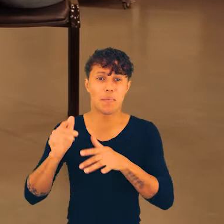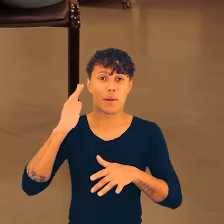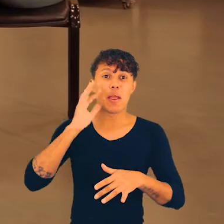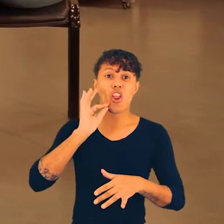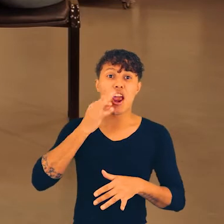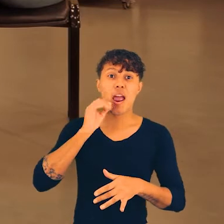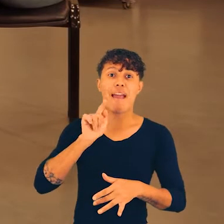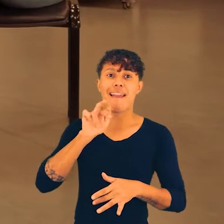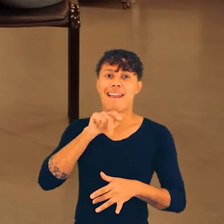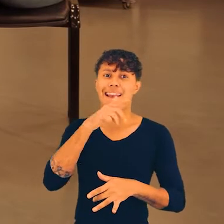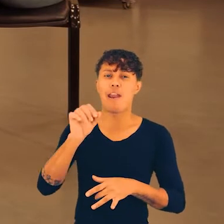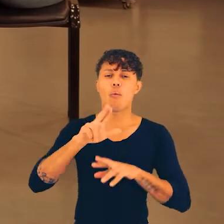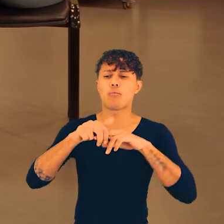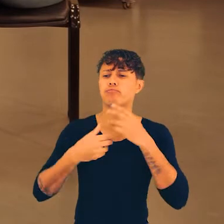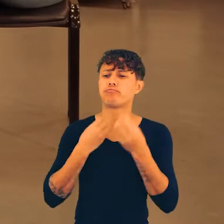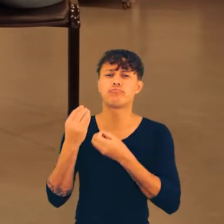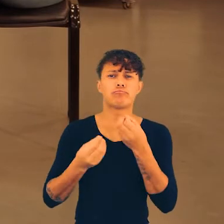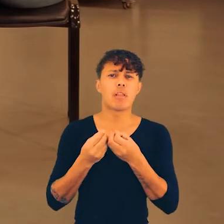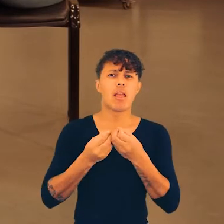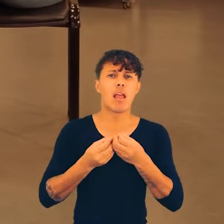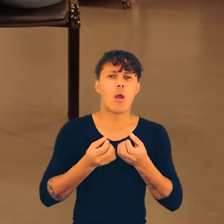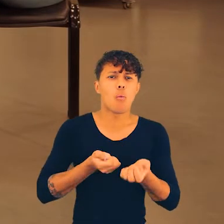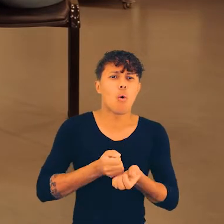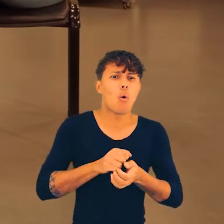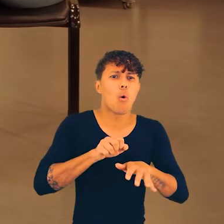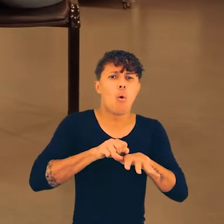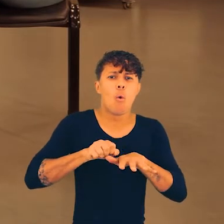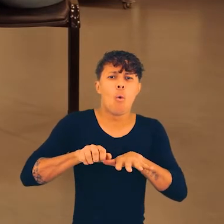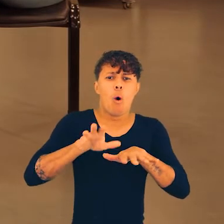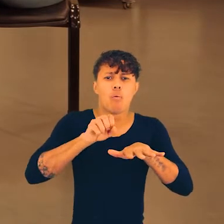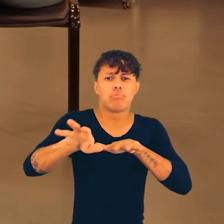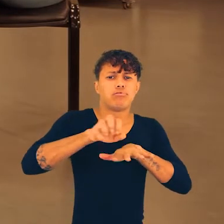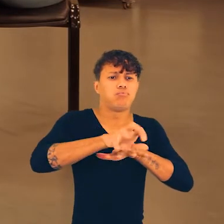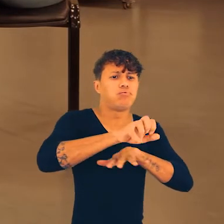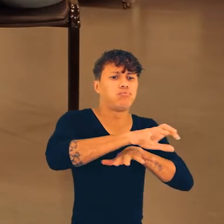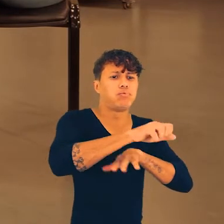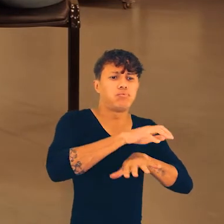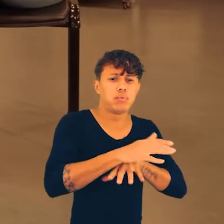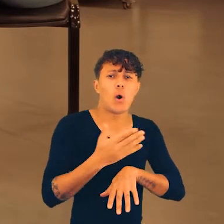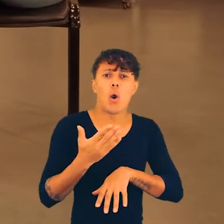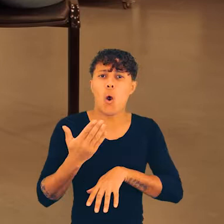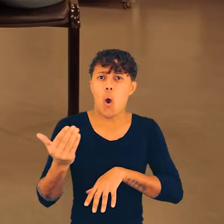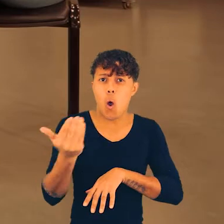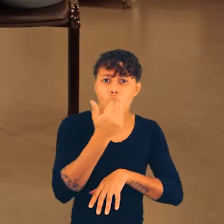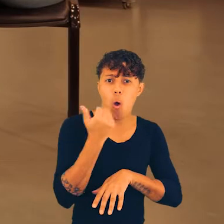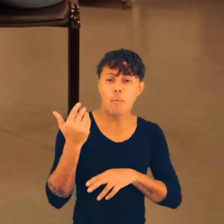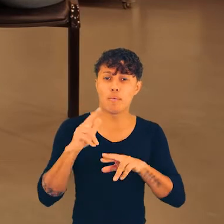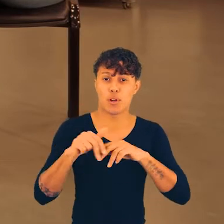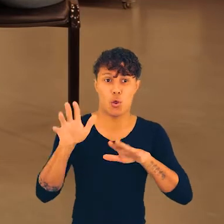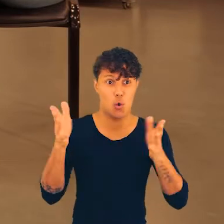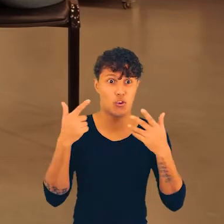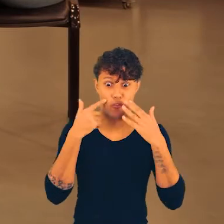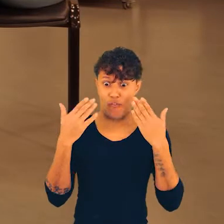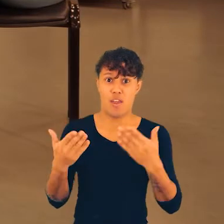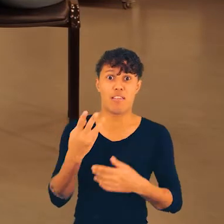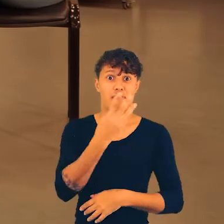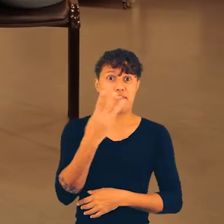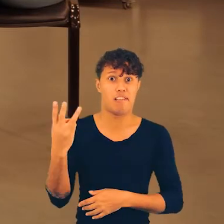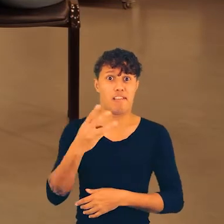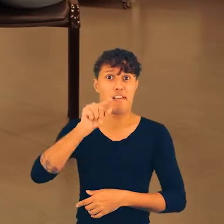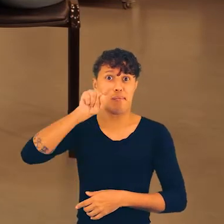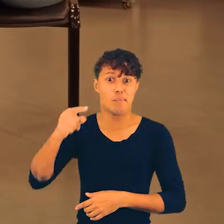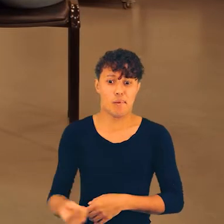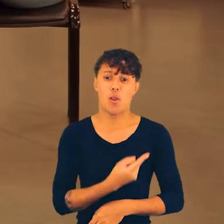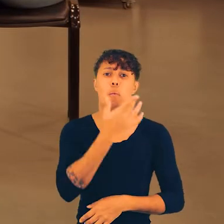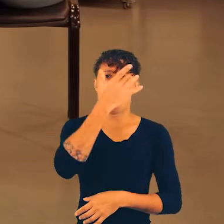muito grão. Nosso problema é a distribuição desses alimentos. E que vai muito para a exportação, né? Exatamente. Hoje, nós estamos vivendo um cenário de